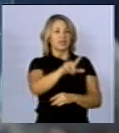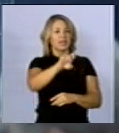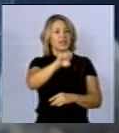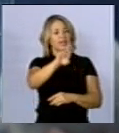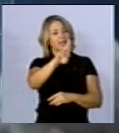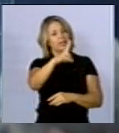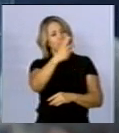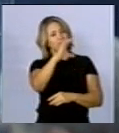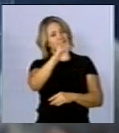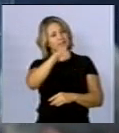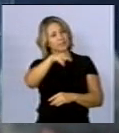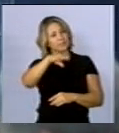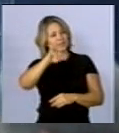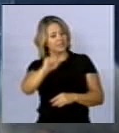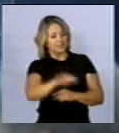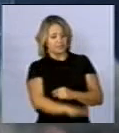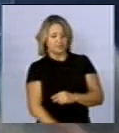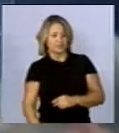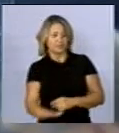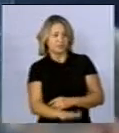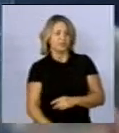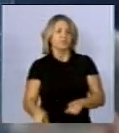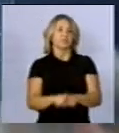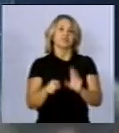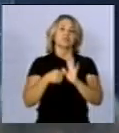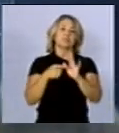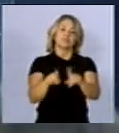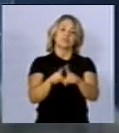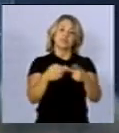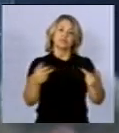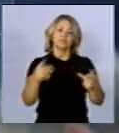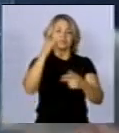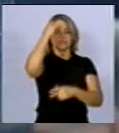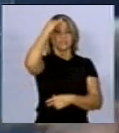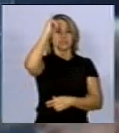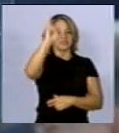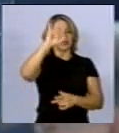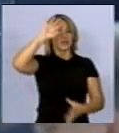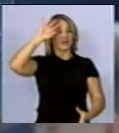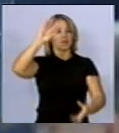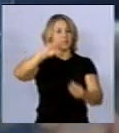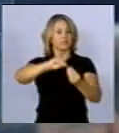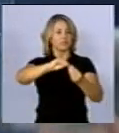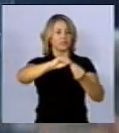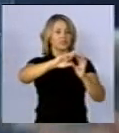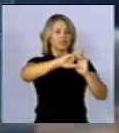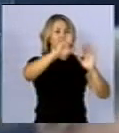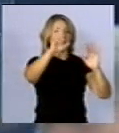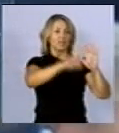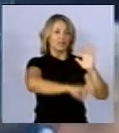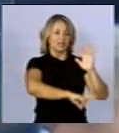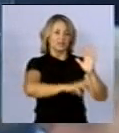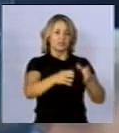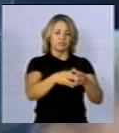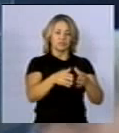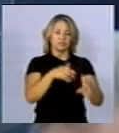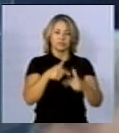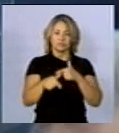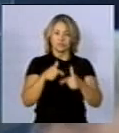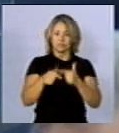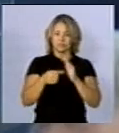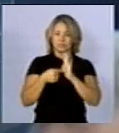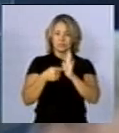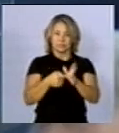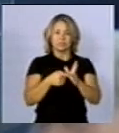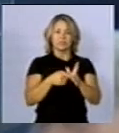da criança. Nessa sessão 5, gerenciamento de risco e prevenção, a conclusão da relatora desse grupo de trabalho foi que